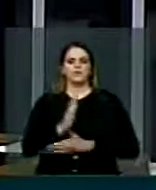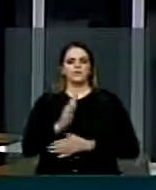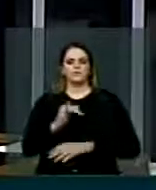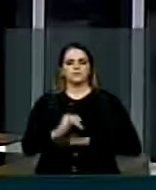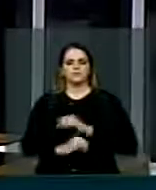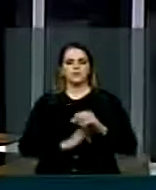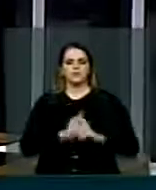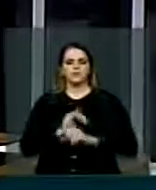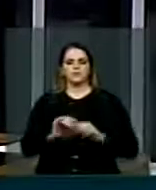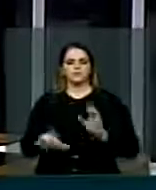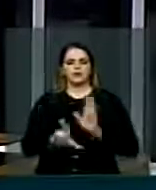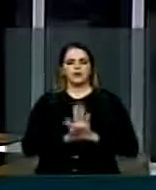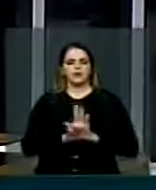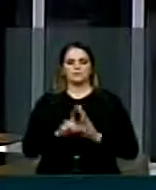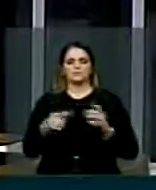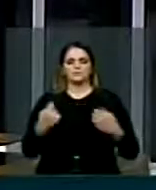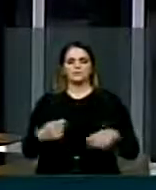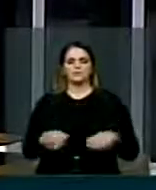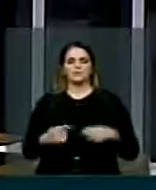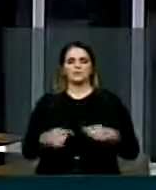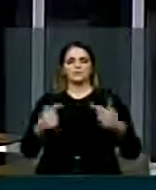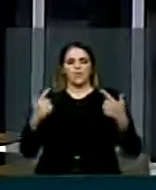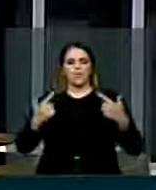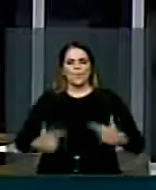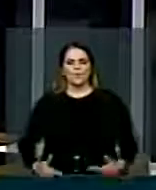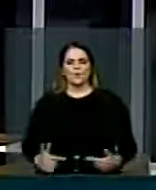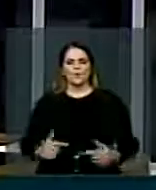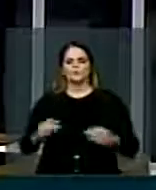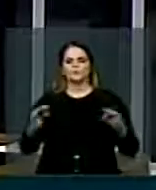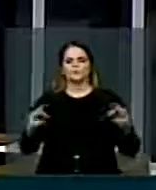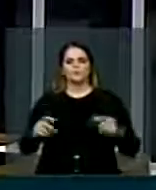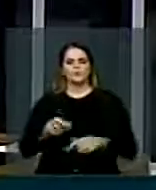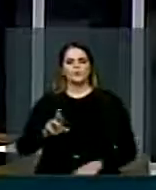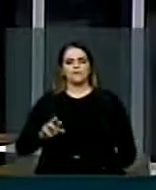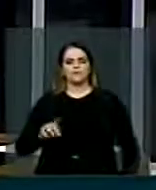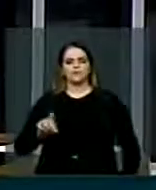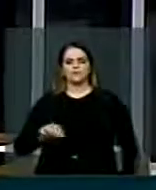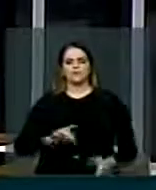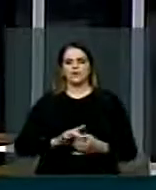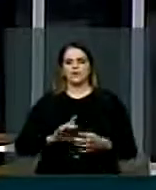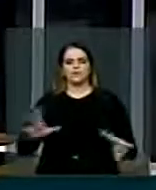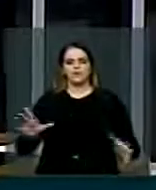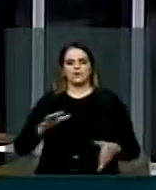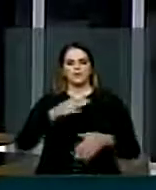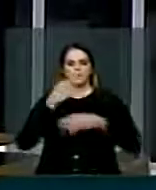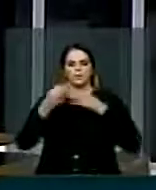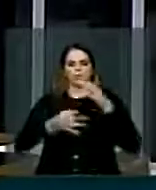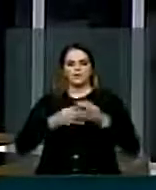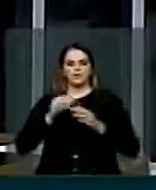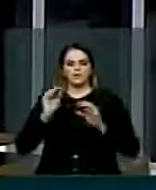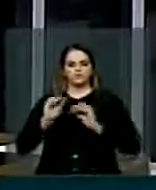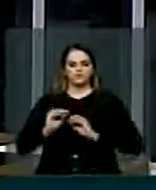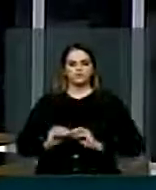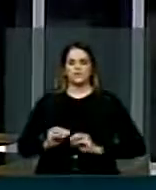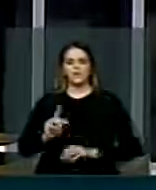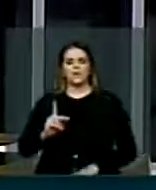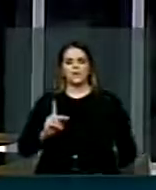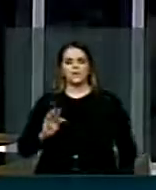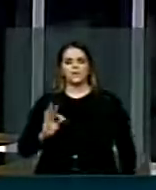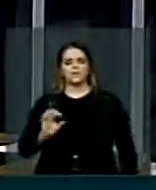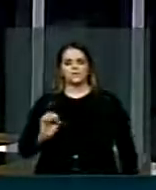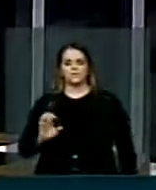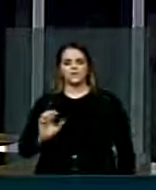internet com garantia de neutralidade das redes e liberdade de expressão. A protesta e associação de